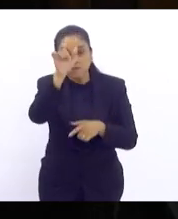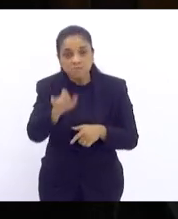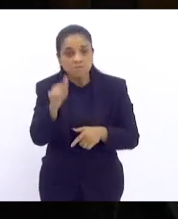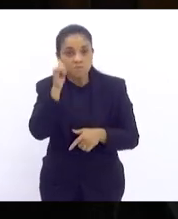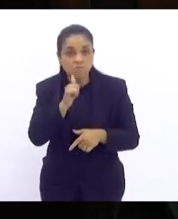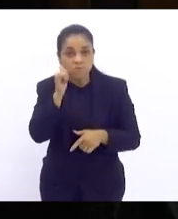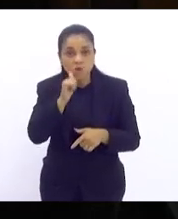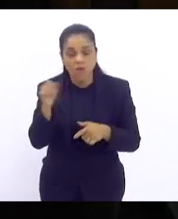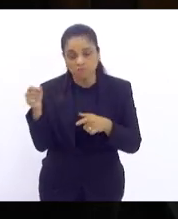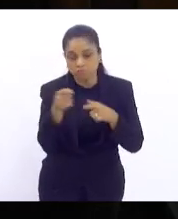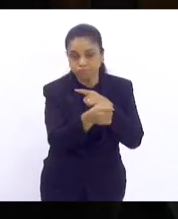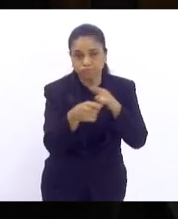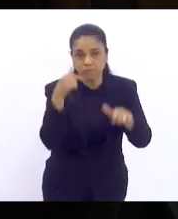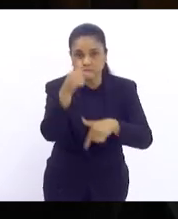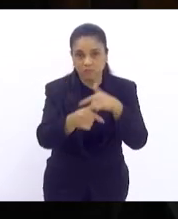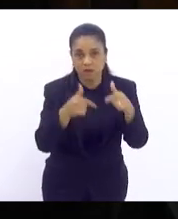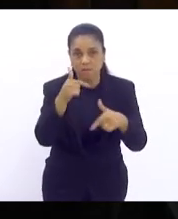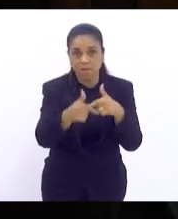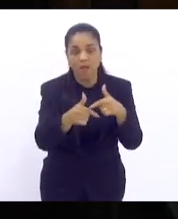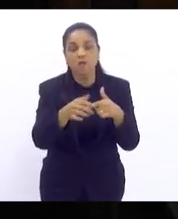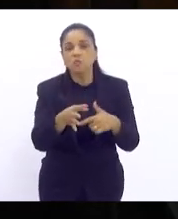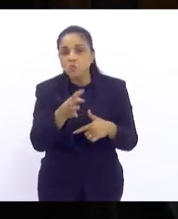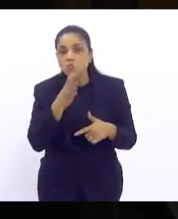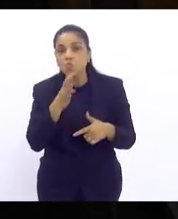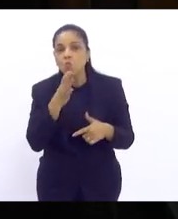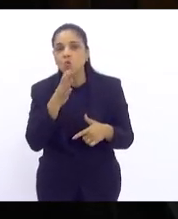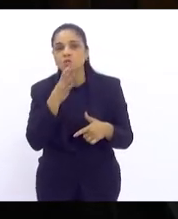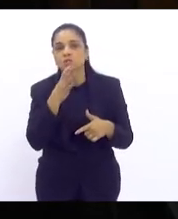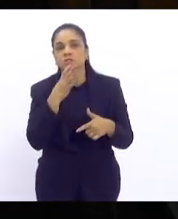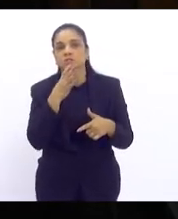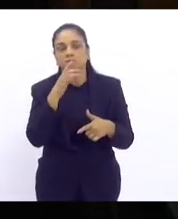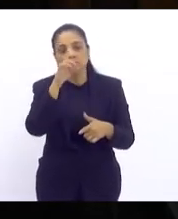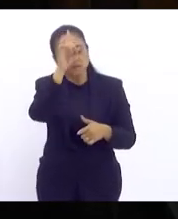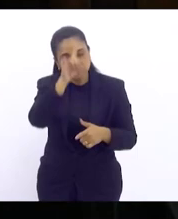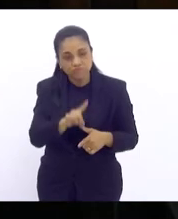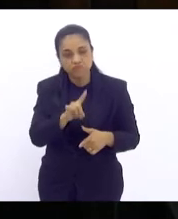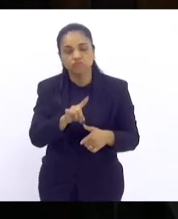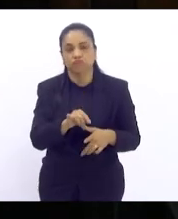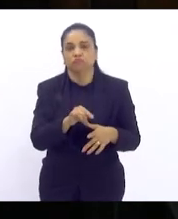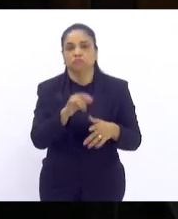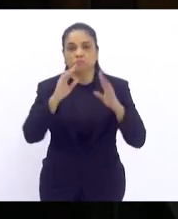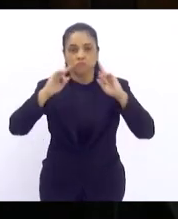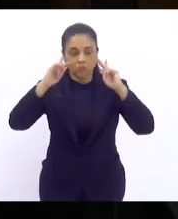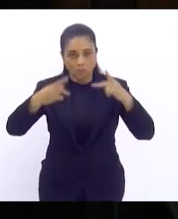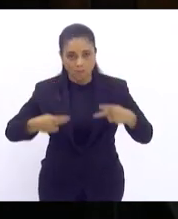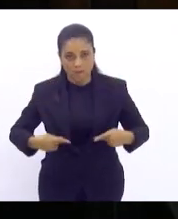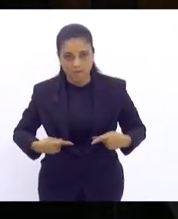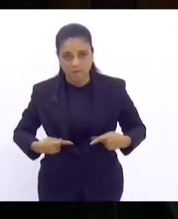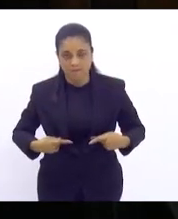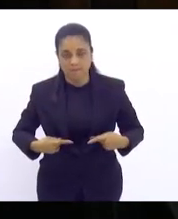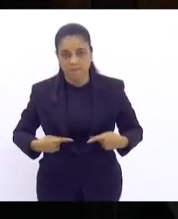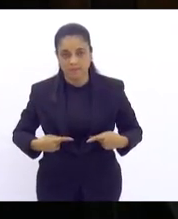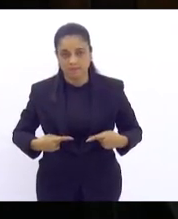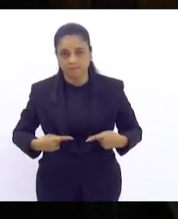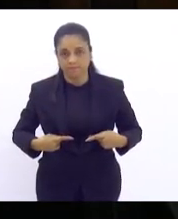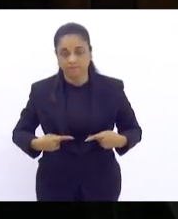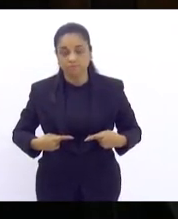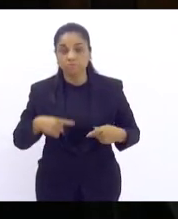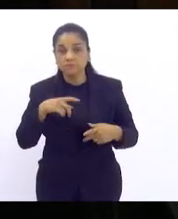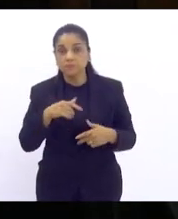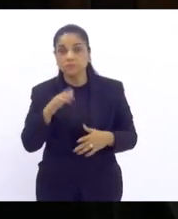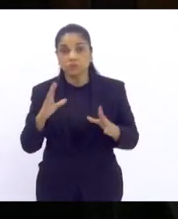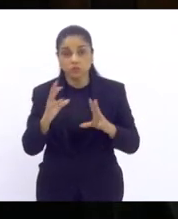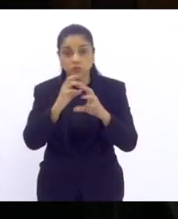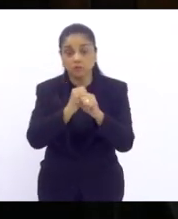no mundo do trabalho mas também sendo reconhecidas na sua dignidade humana a gente já viu somos aí cerca de 52